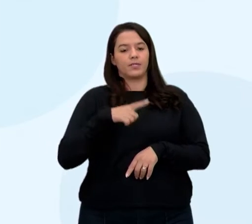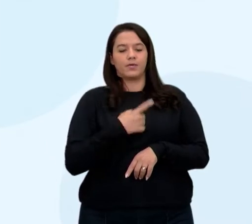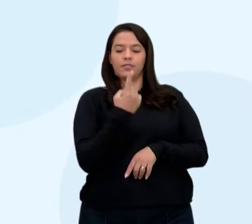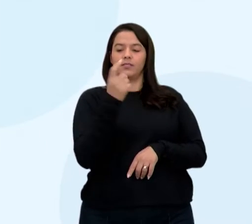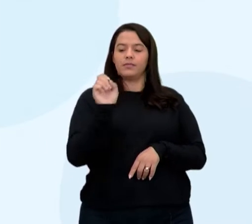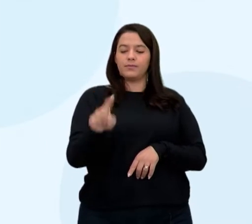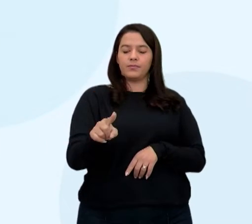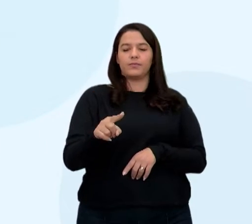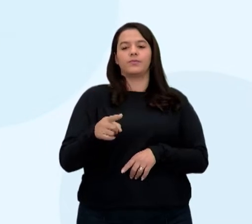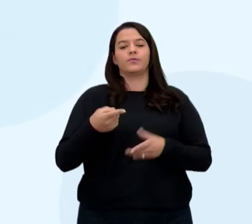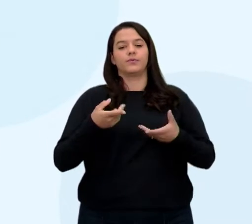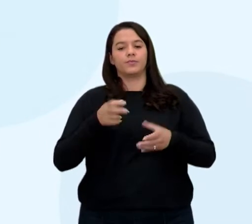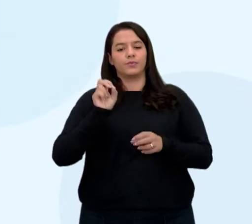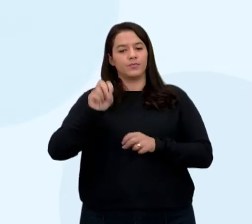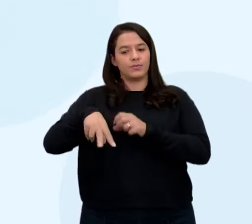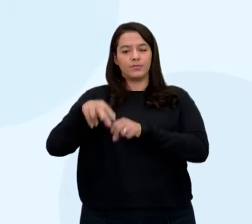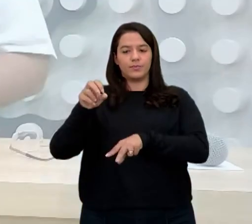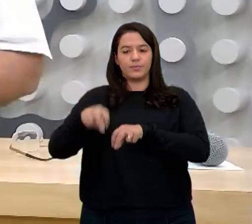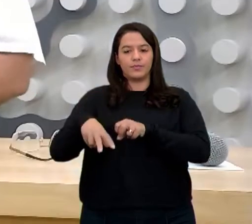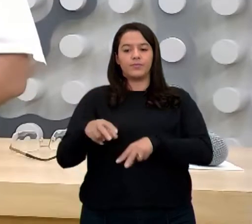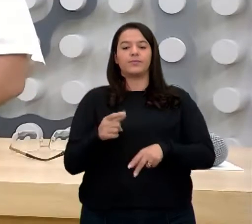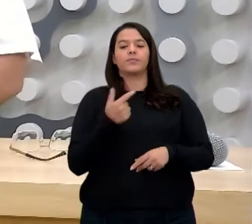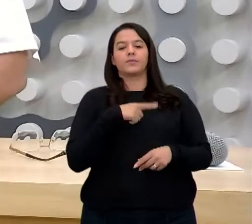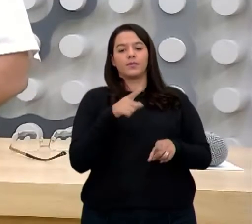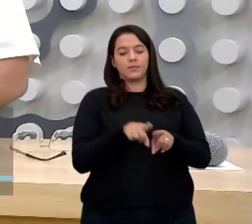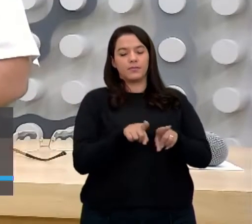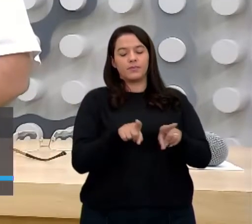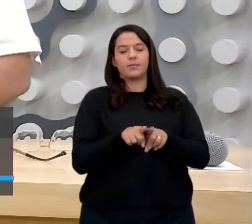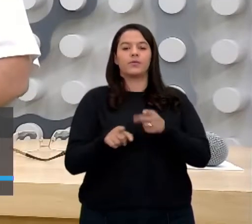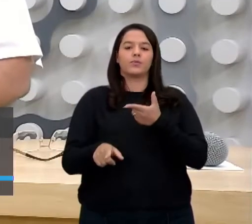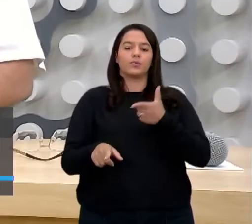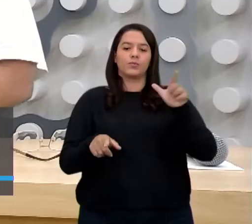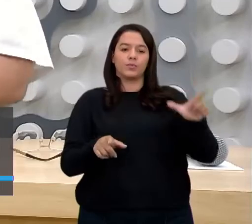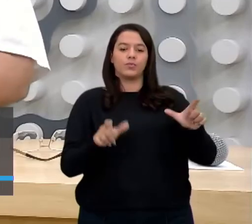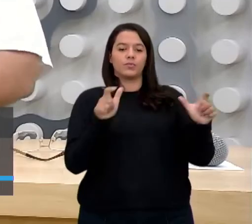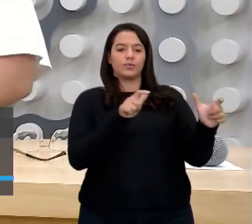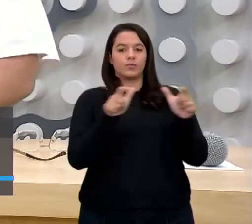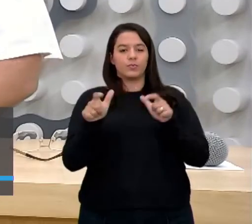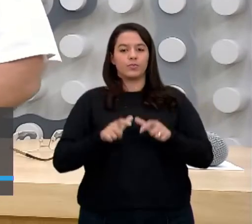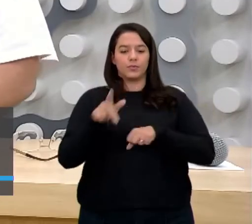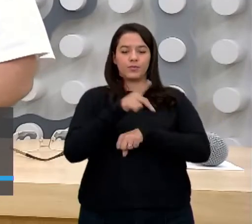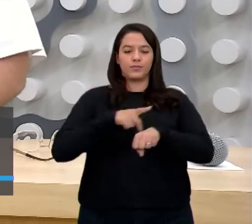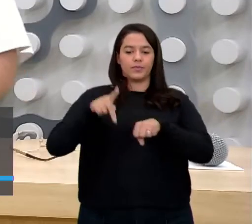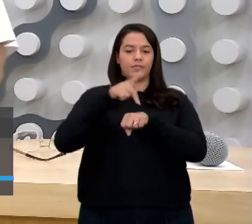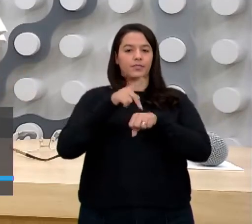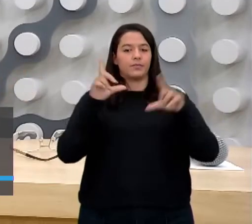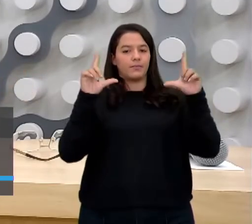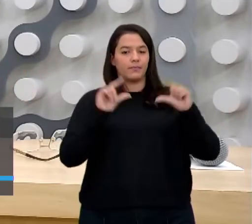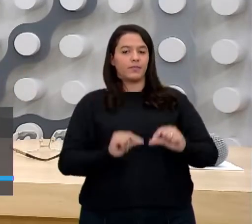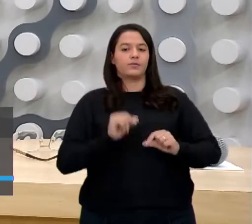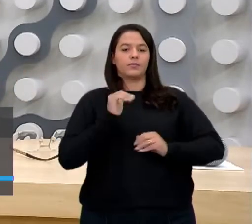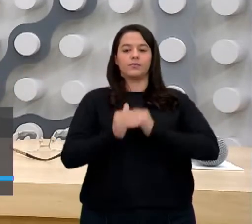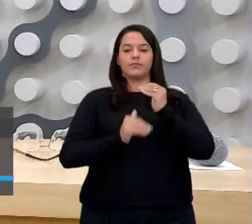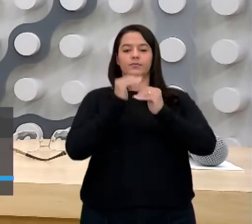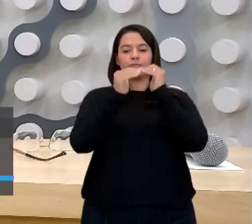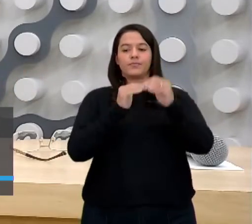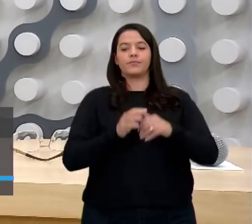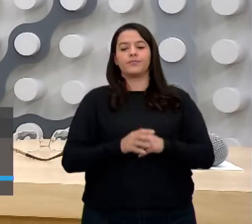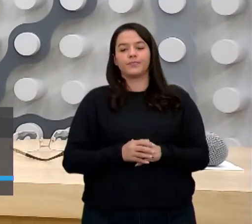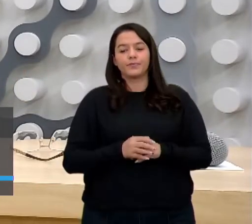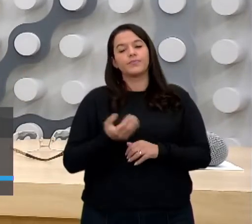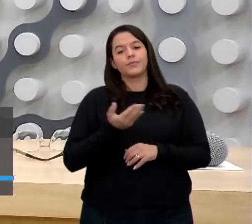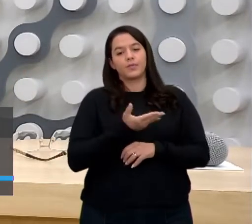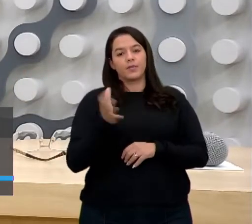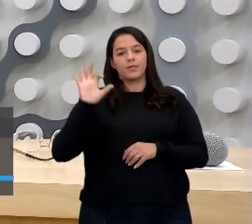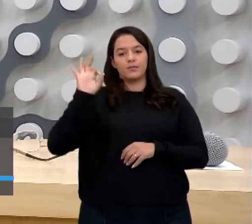Então, também, aí tem aquele outro lado também nos continentes, nos países menos desenvolvidos. Essa alta taxa de